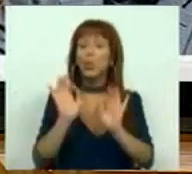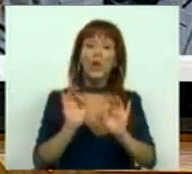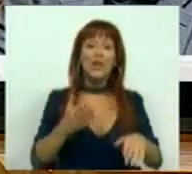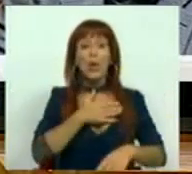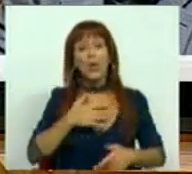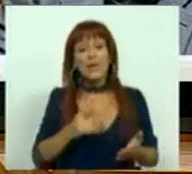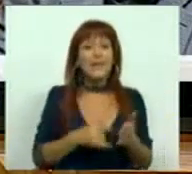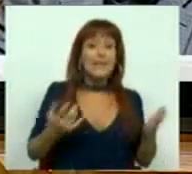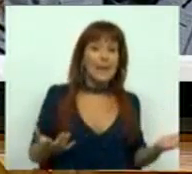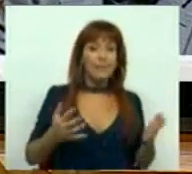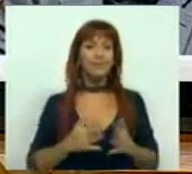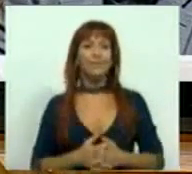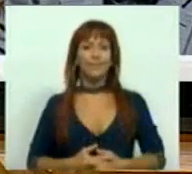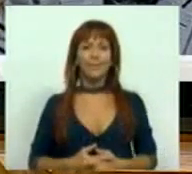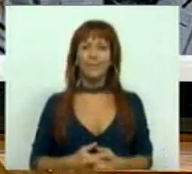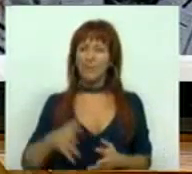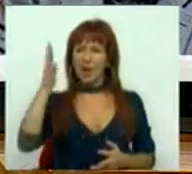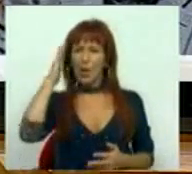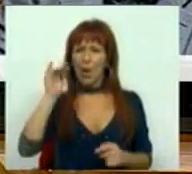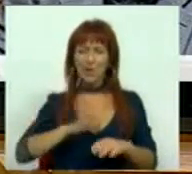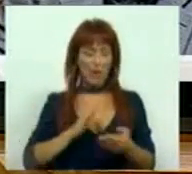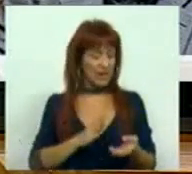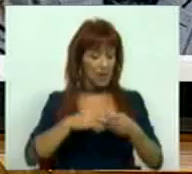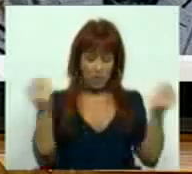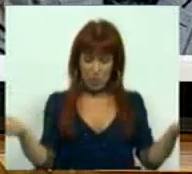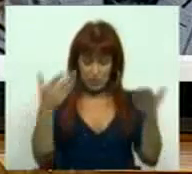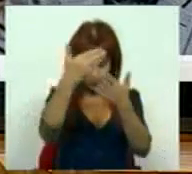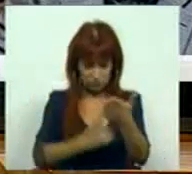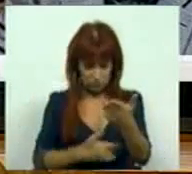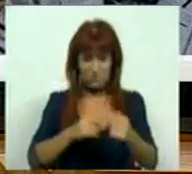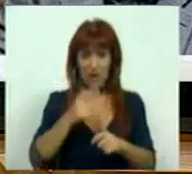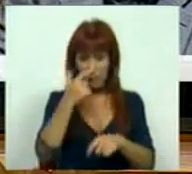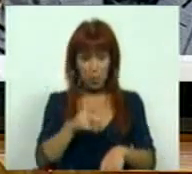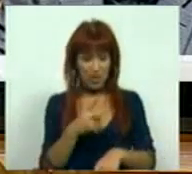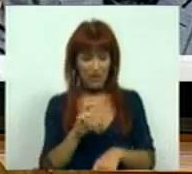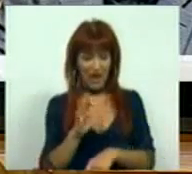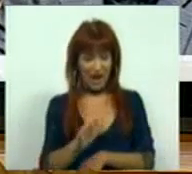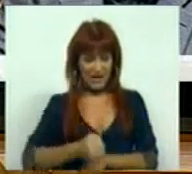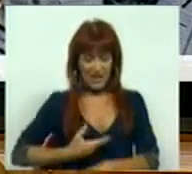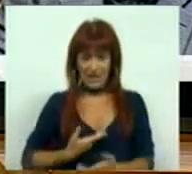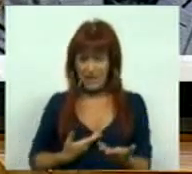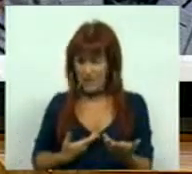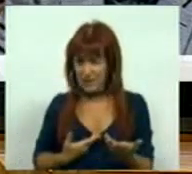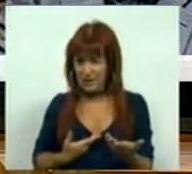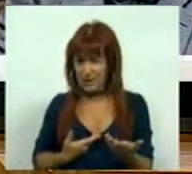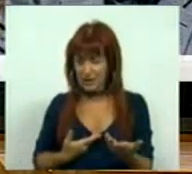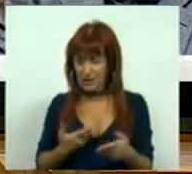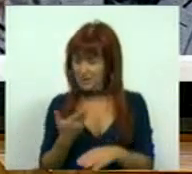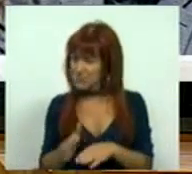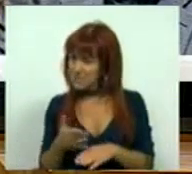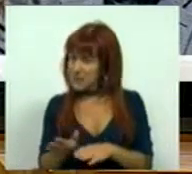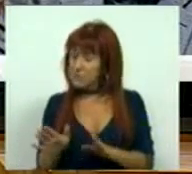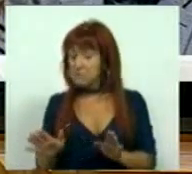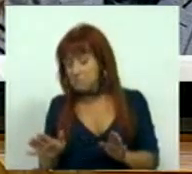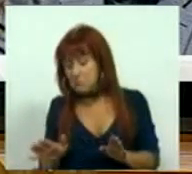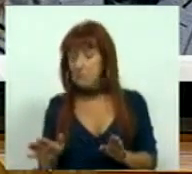de saúde que necessita. Parece que pela resolução, os infectados com VIH-Sida não serão excluídos.